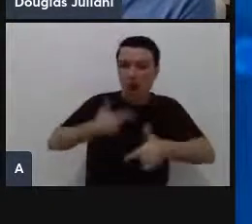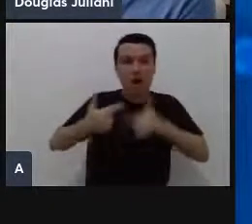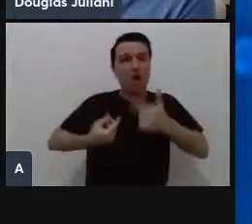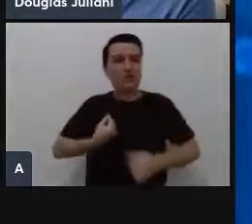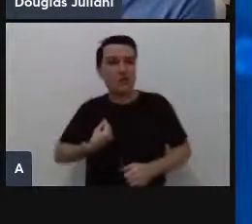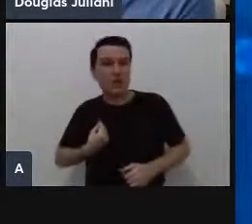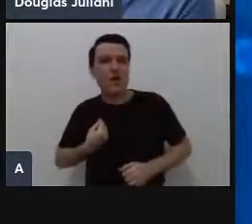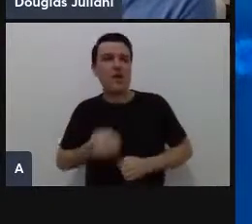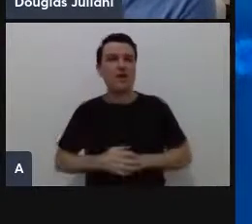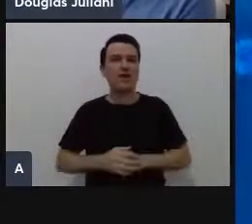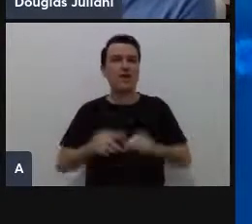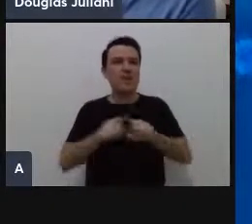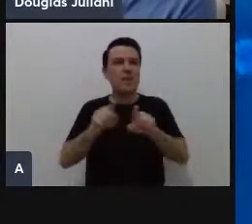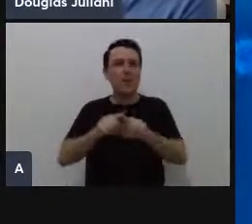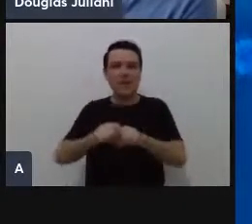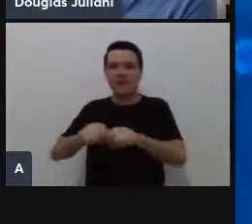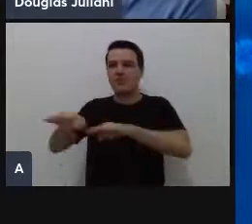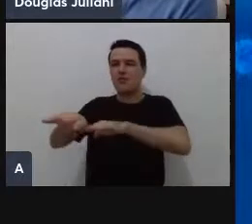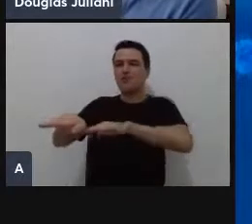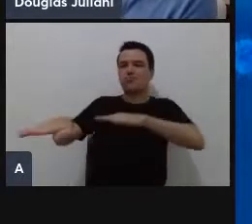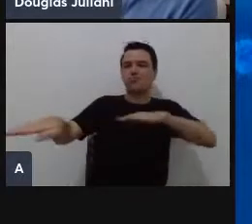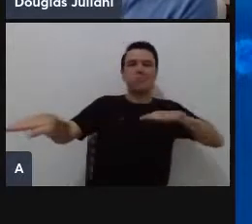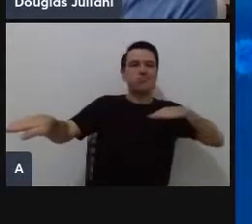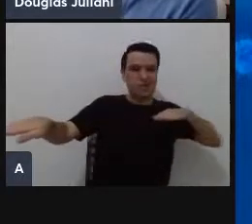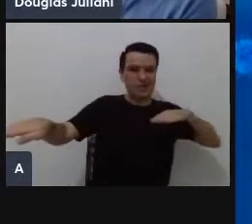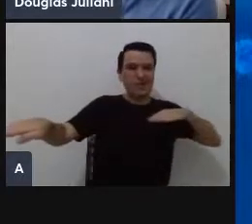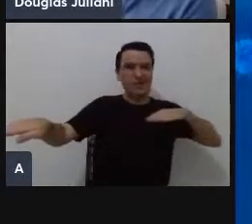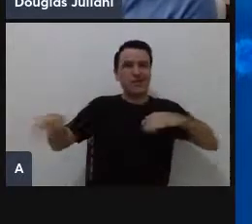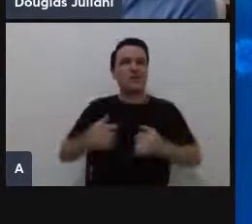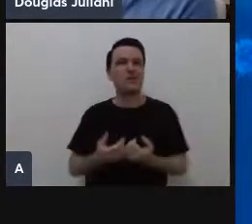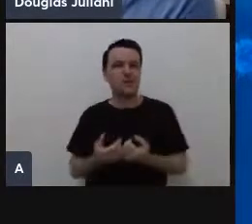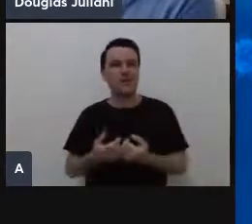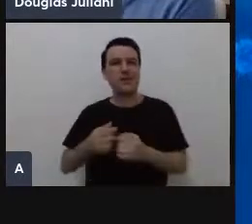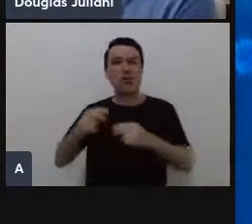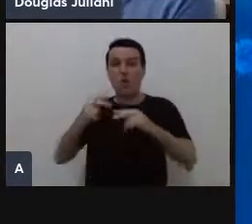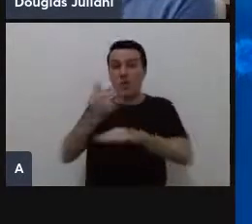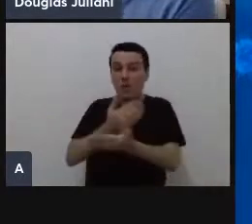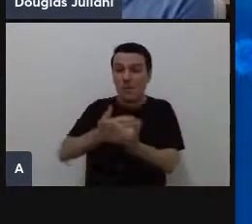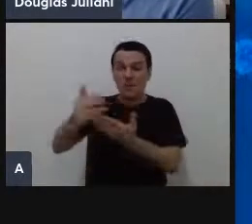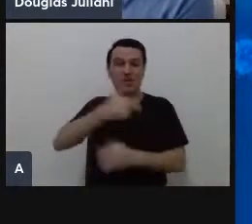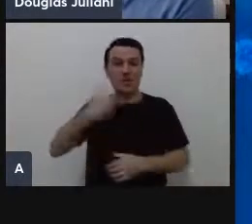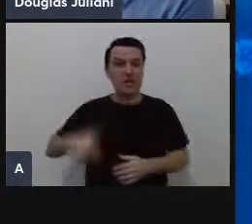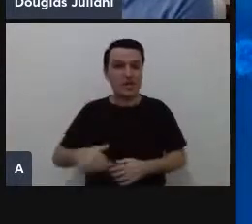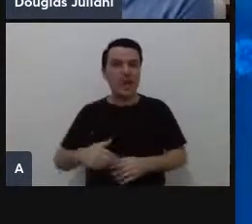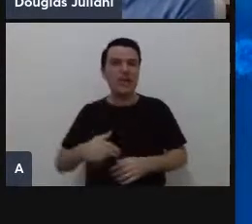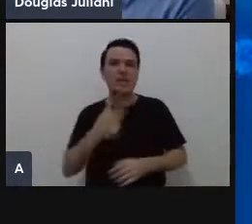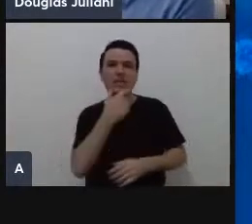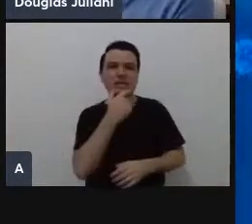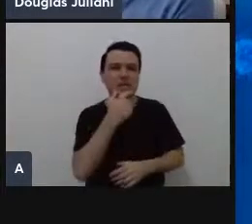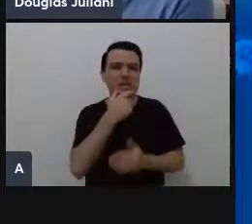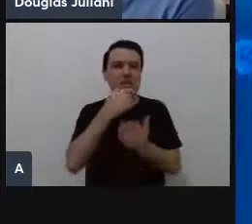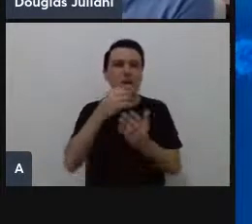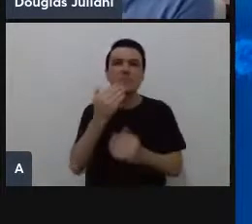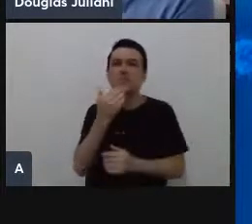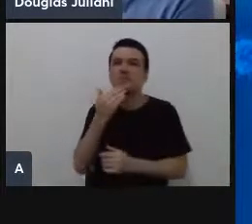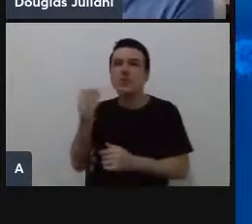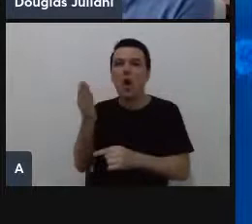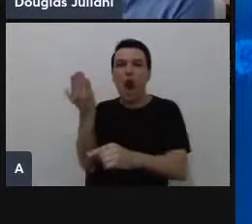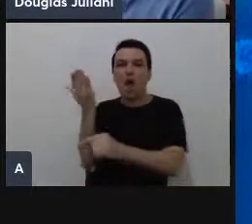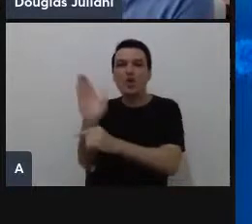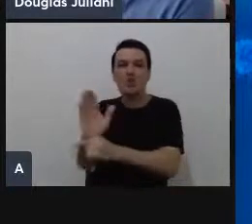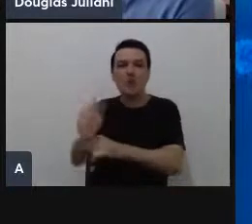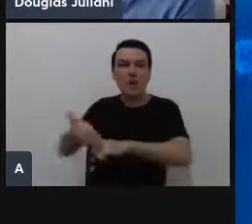O drive-thru, que depois começou na China e foi espalhado para tudo quanto é lugar, o Reino Unido aqui pediu ajuda para profissionais de saúde e aposentados, então foram